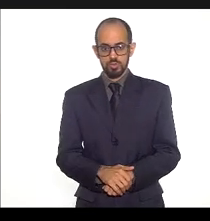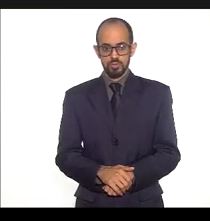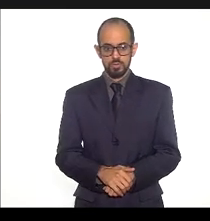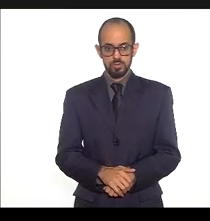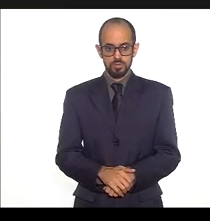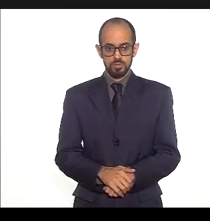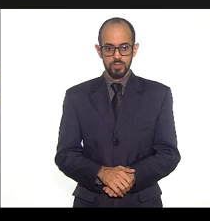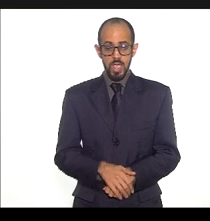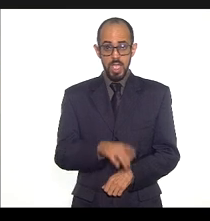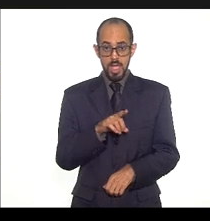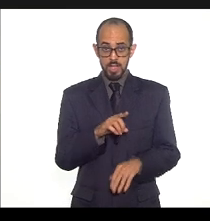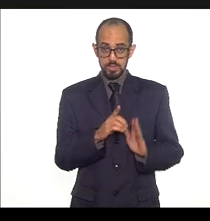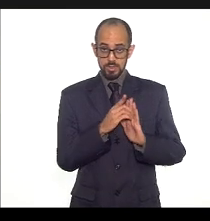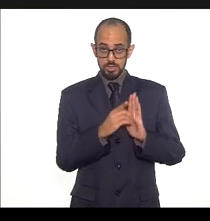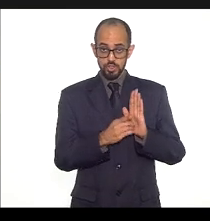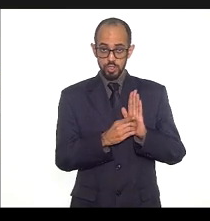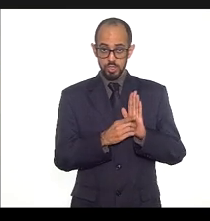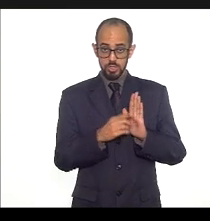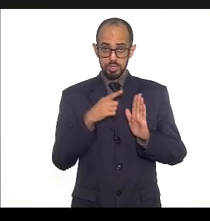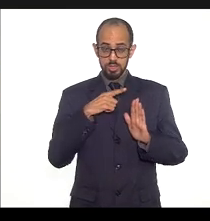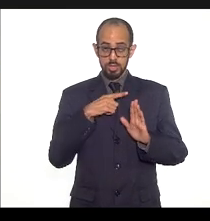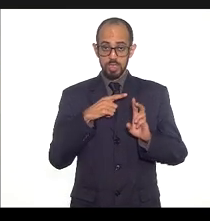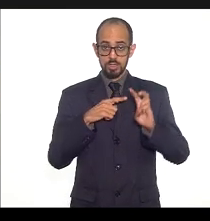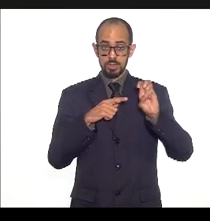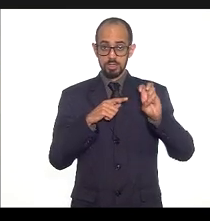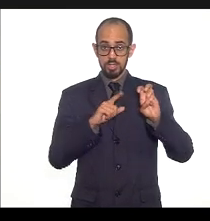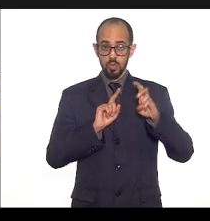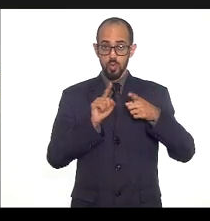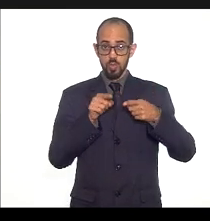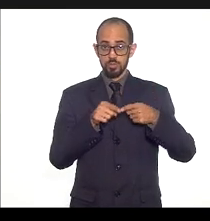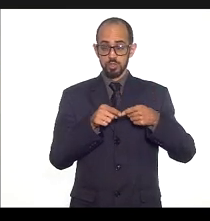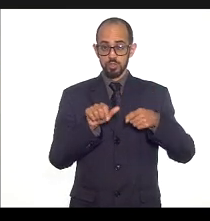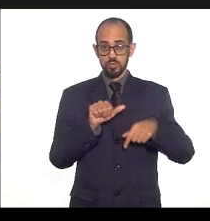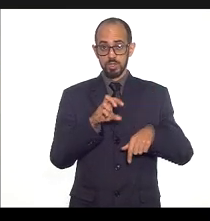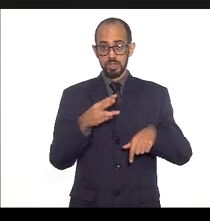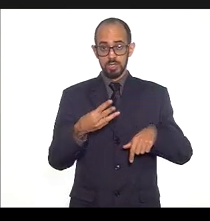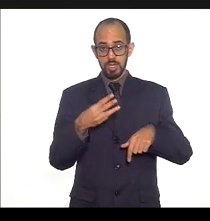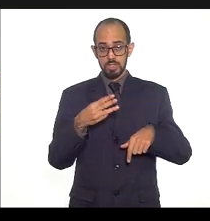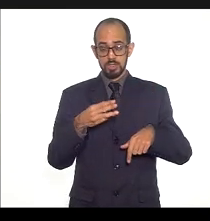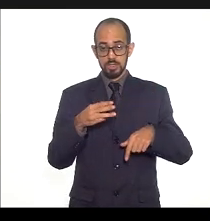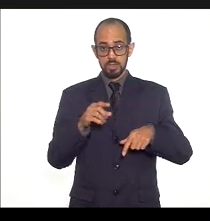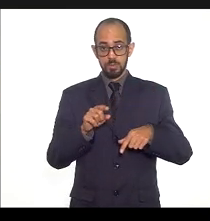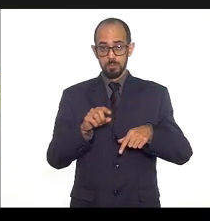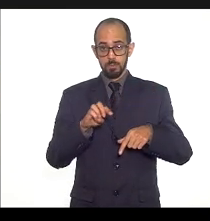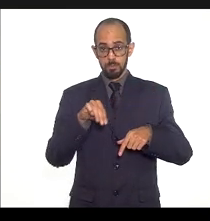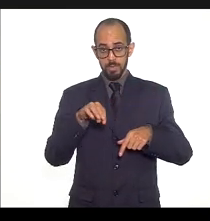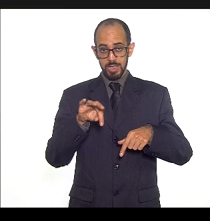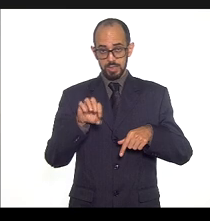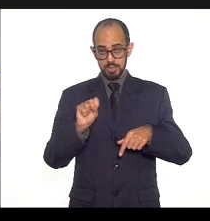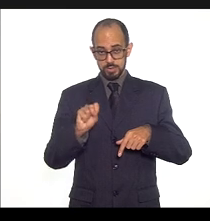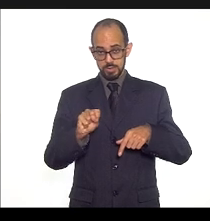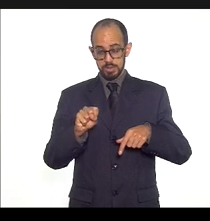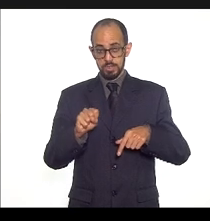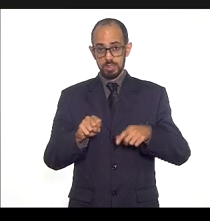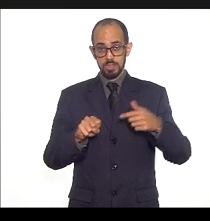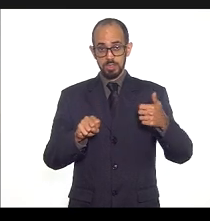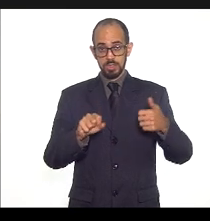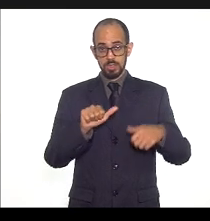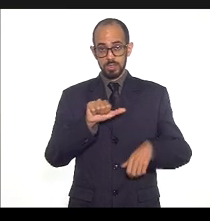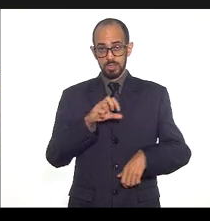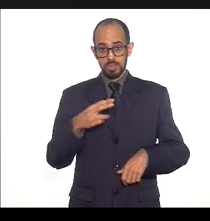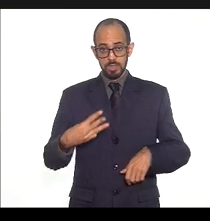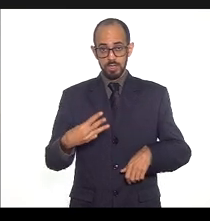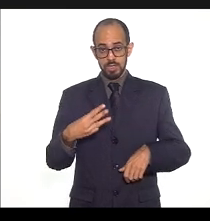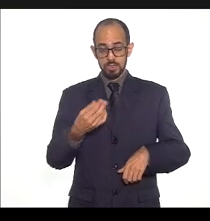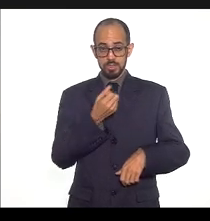essa diretriz possui 5 objetivos 13 metas e 13 indicadores a serem monitorados ao longo dos 4 anos de vigência do